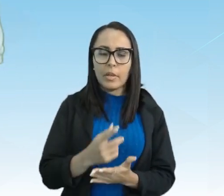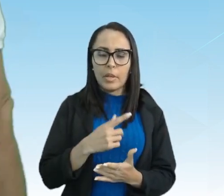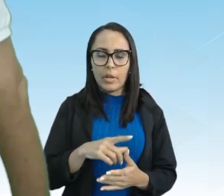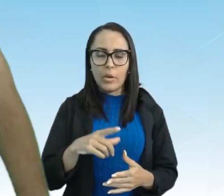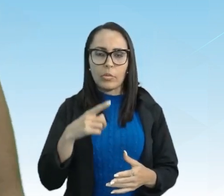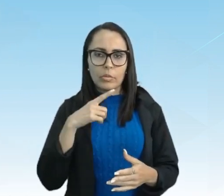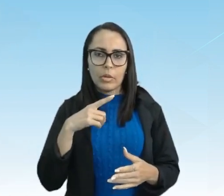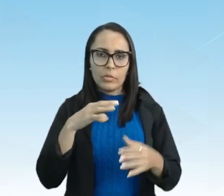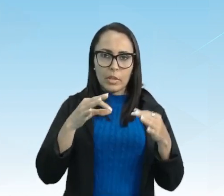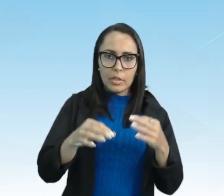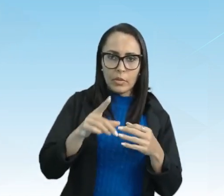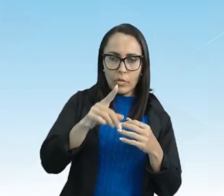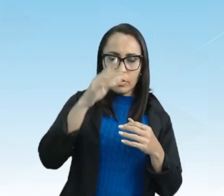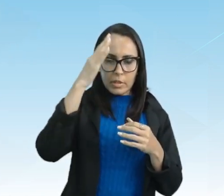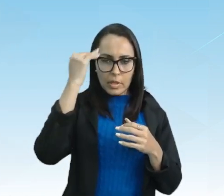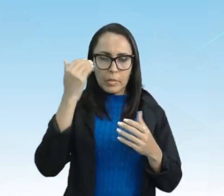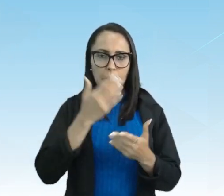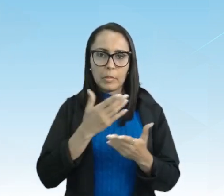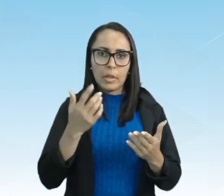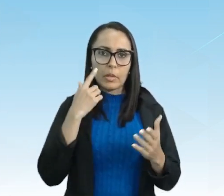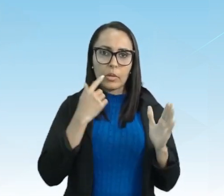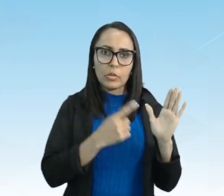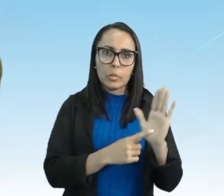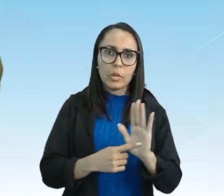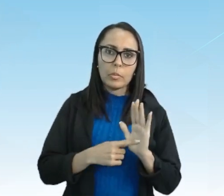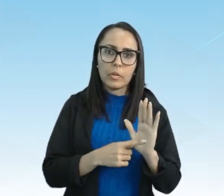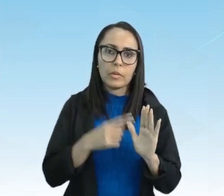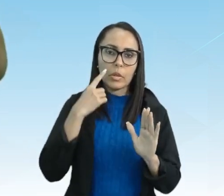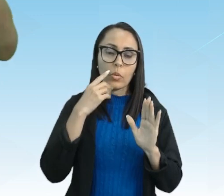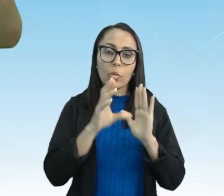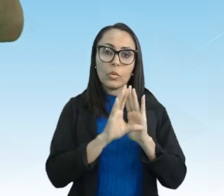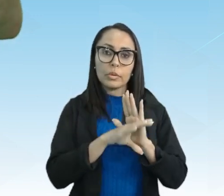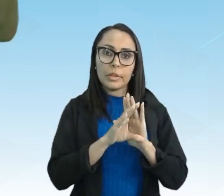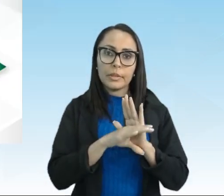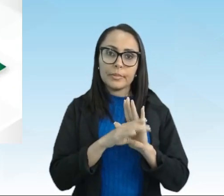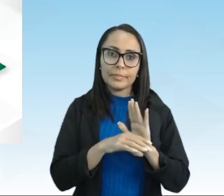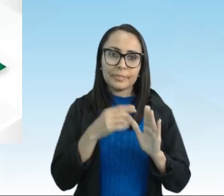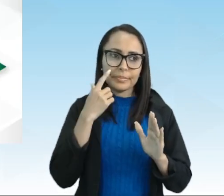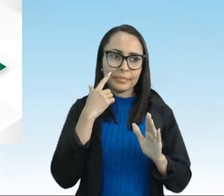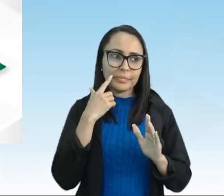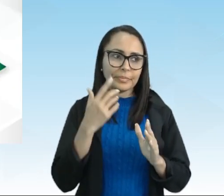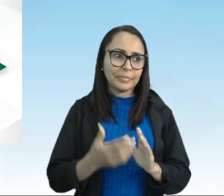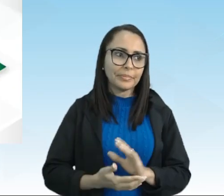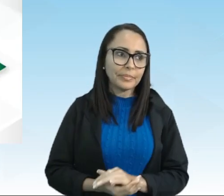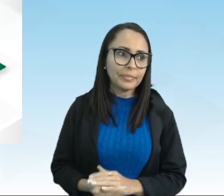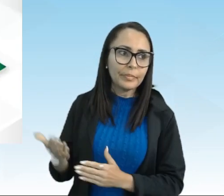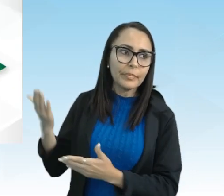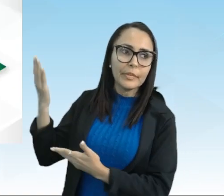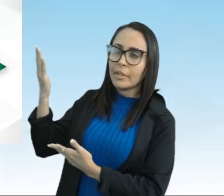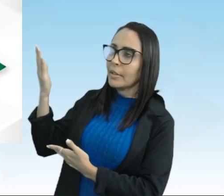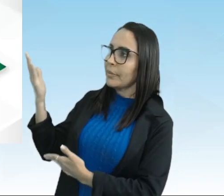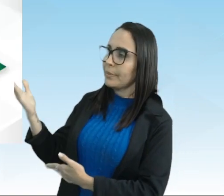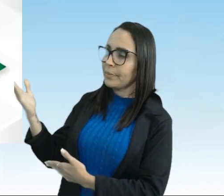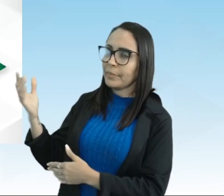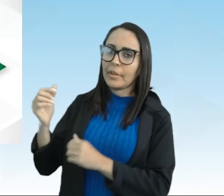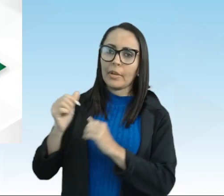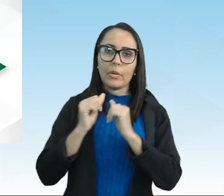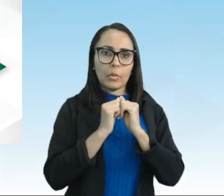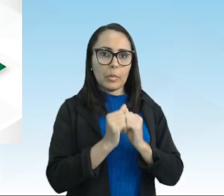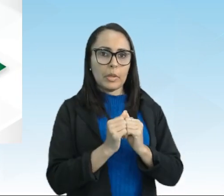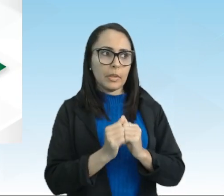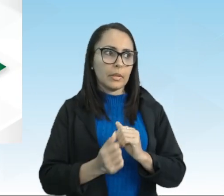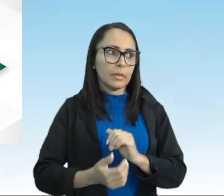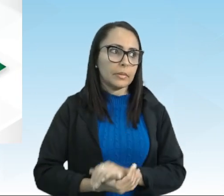vocês já sabem, mas trago para vocês o conceito retextualizar, o que é isso? Acompanhe na tela